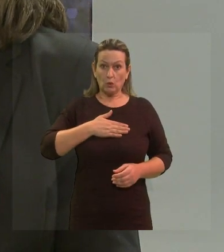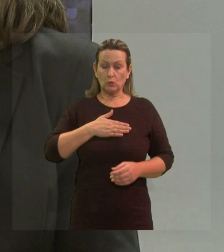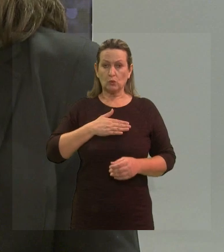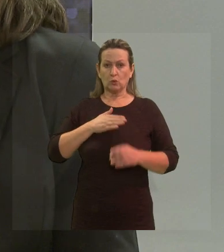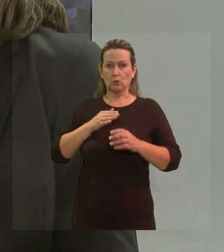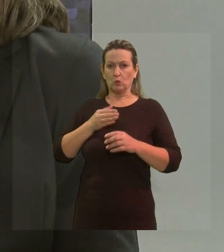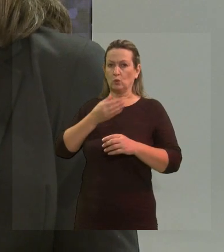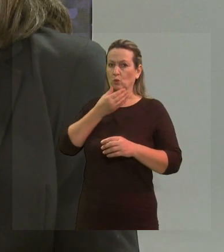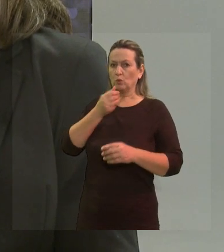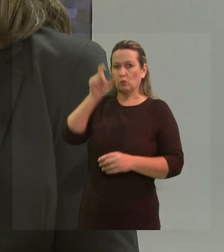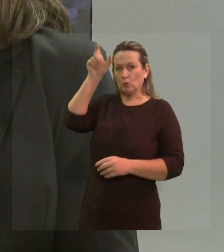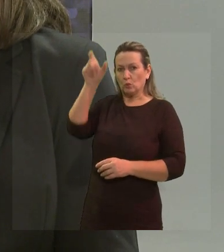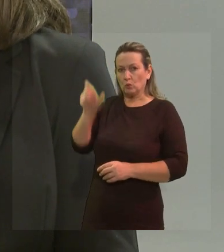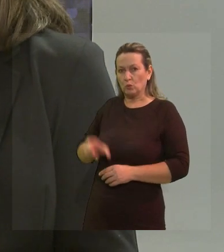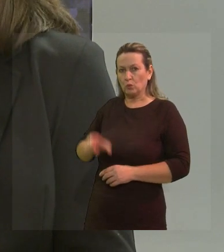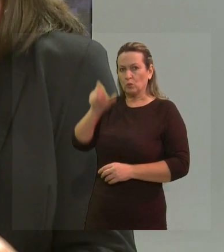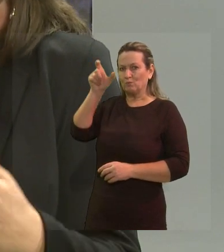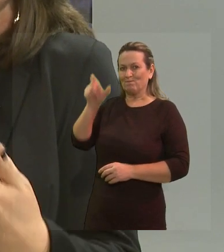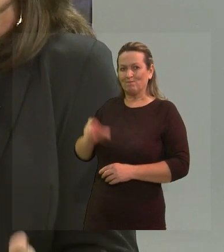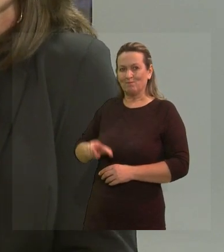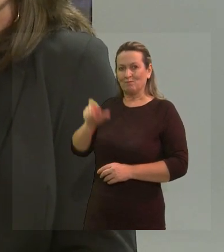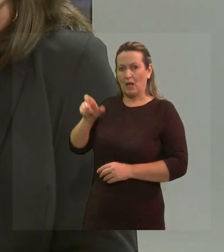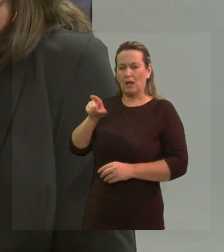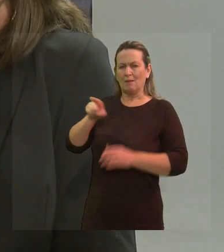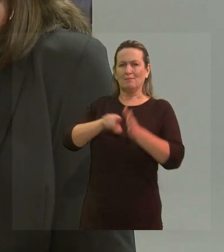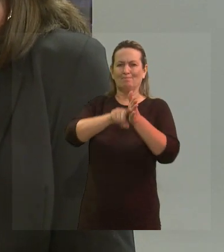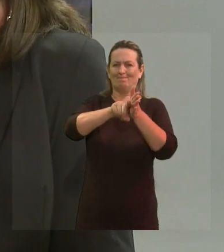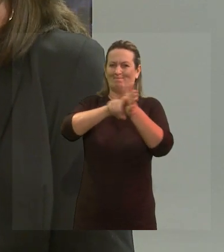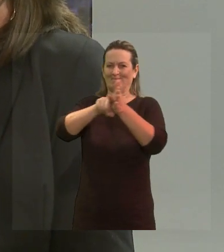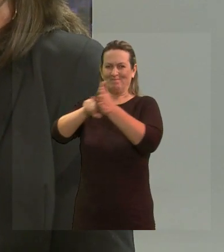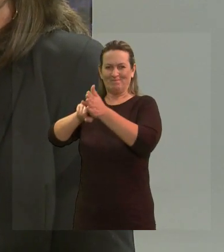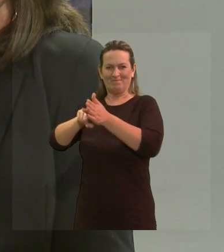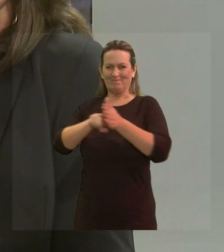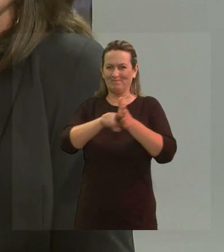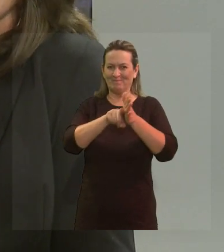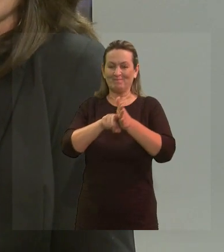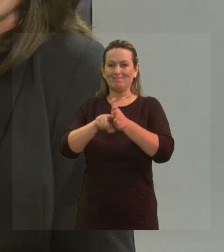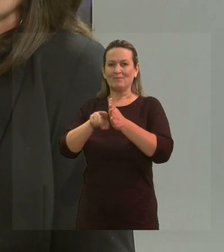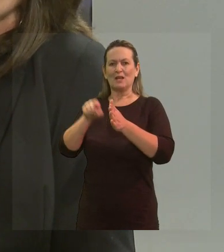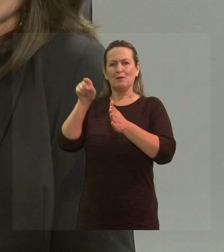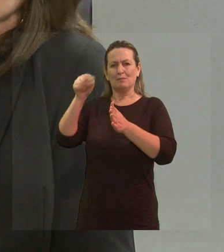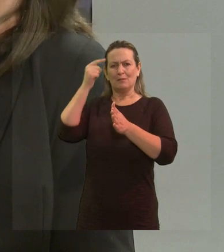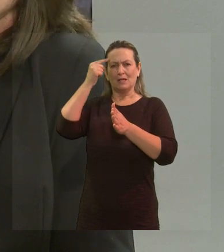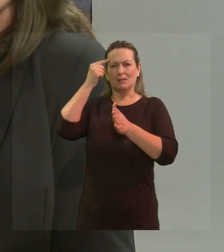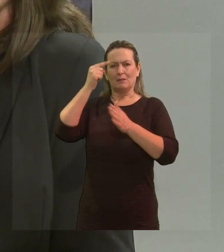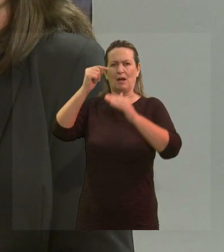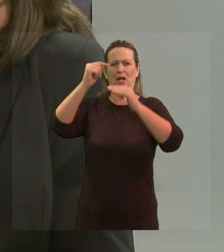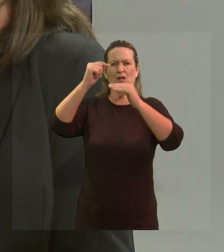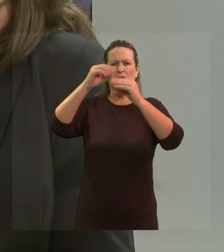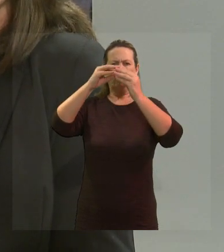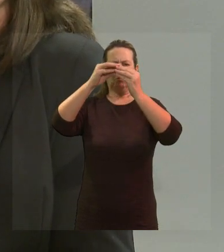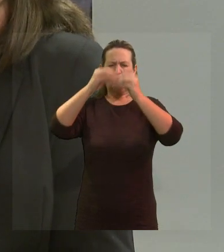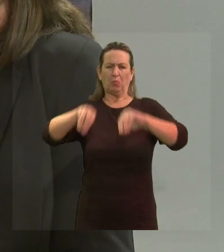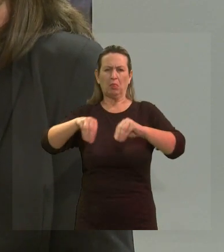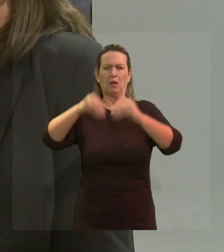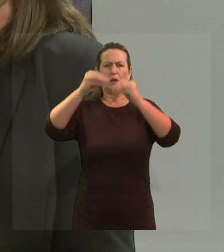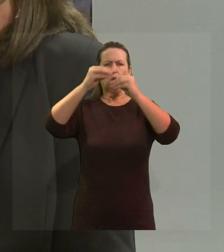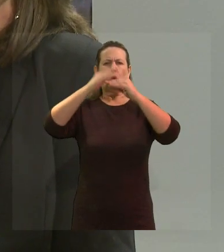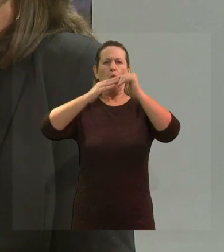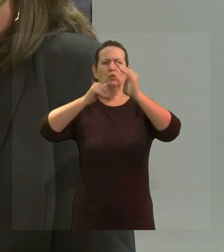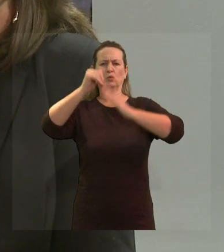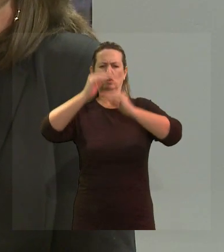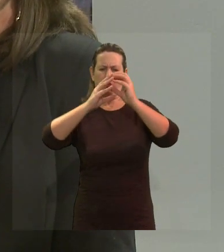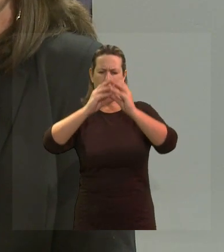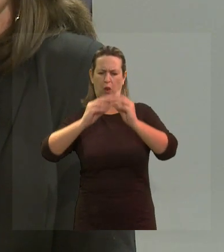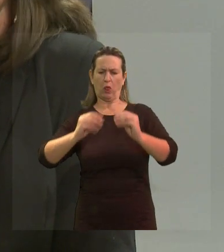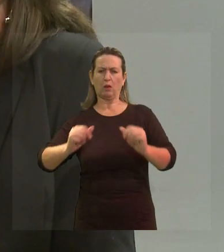pesquisador Oz, que ele é um pacifista que defende a questão de que, para destruir, desconstruir os preconceitos, você precisa criar